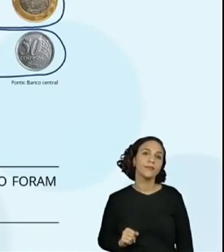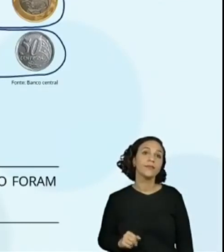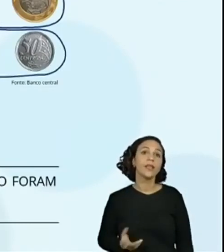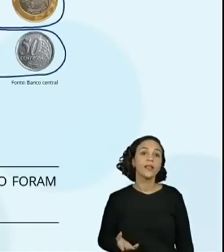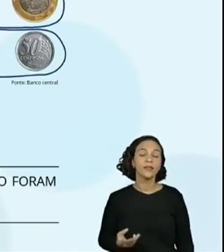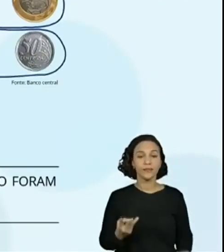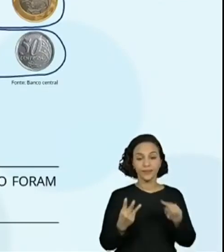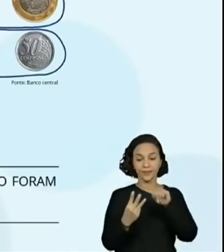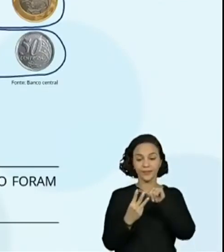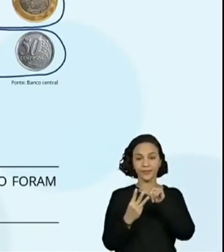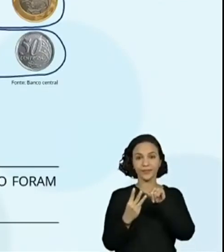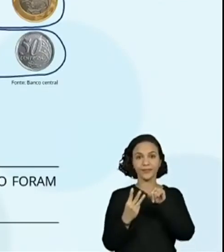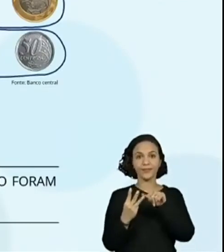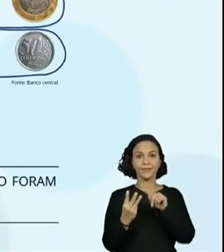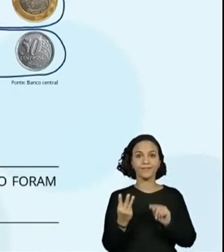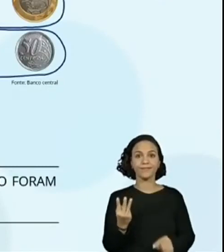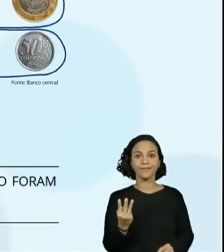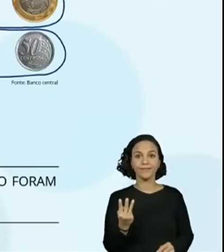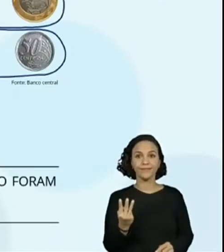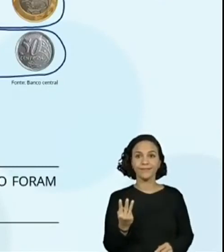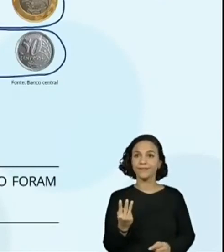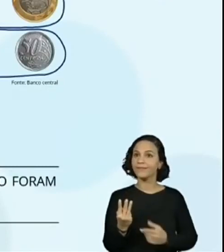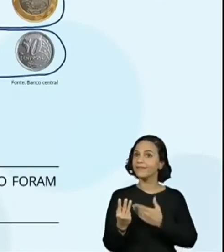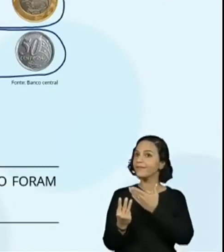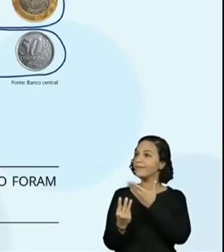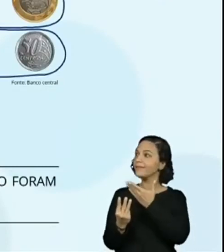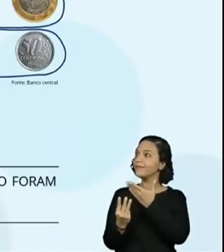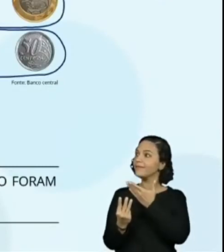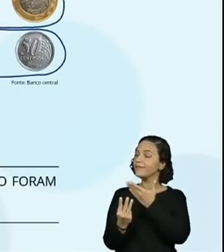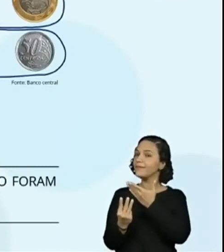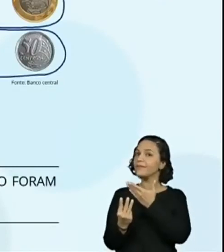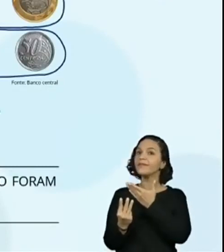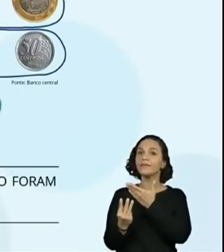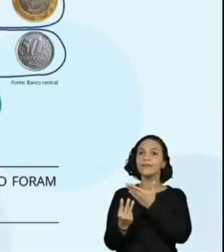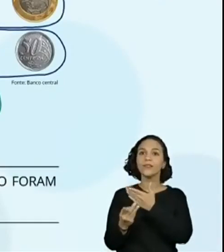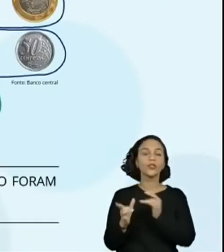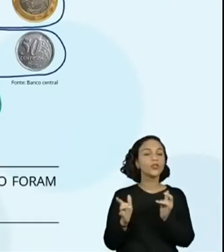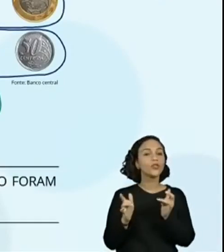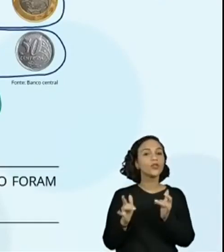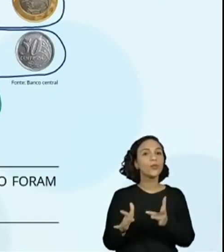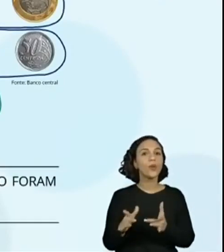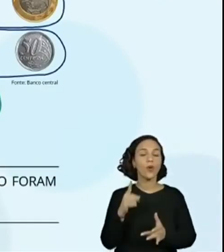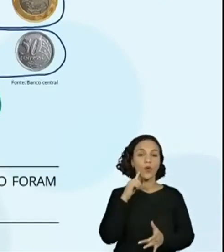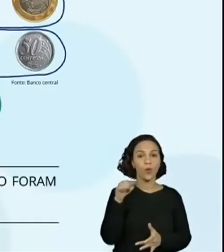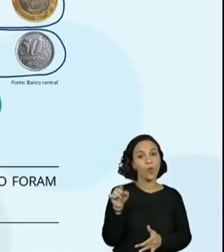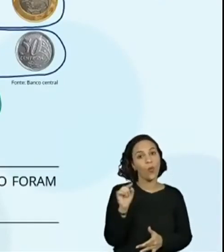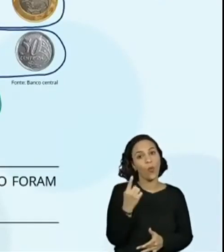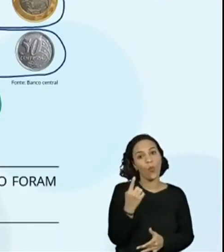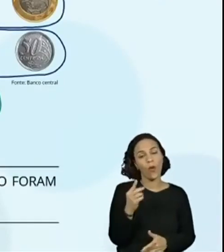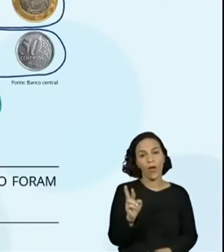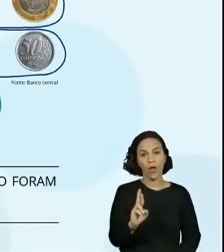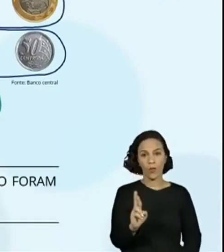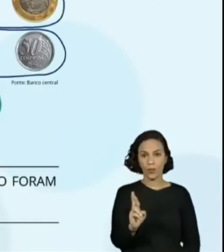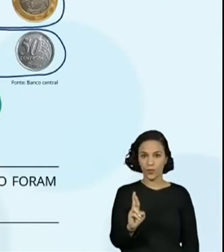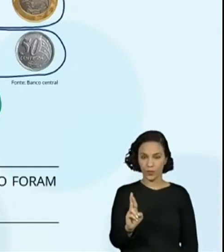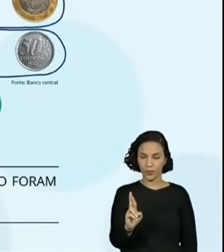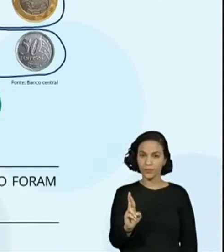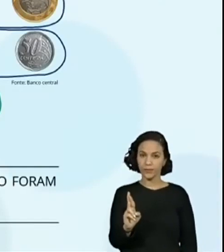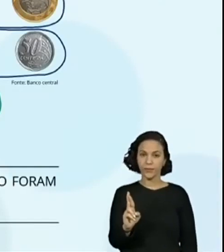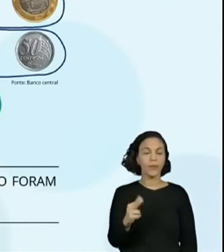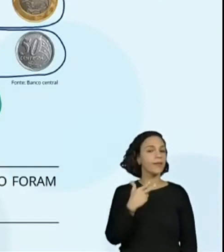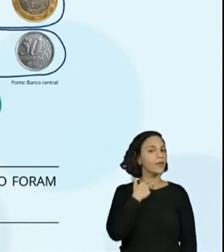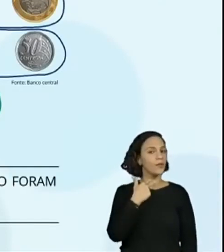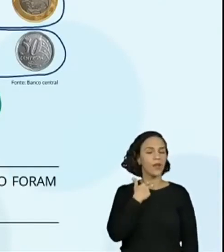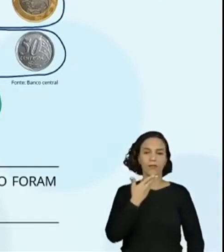e aqui eu tenho apenas um real, que não dá para